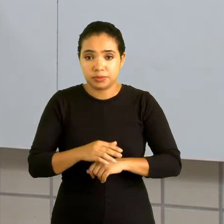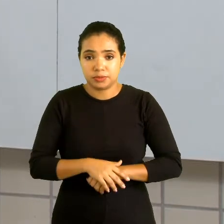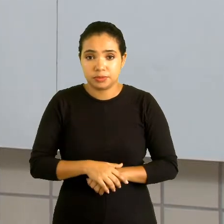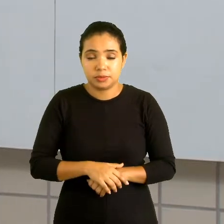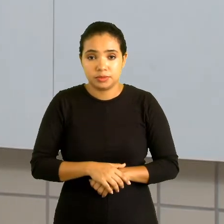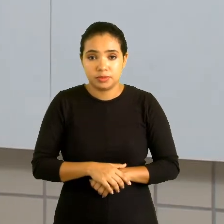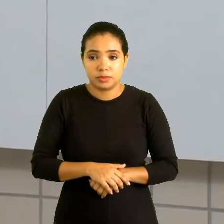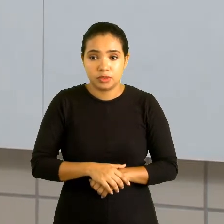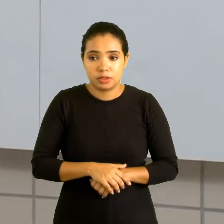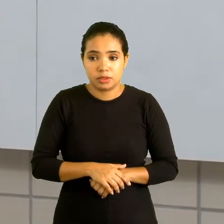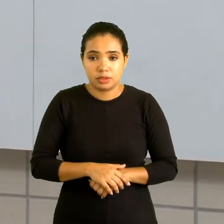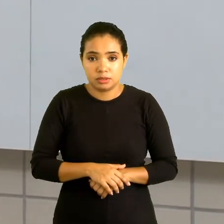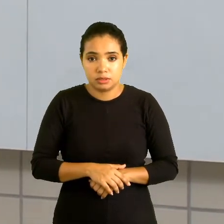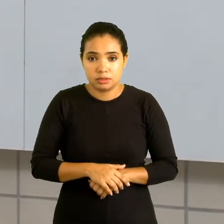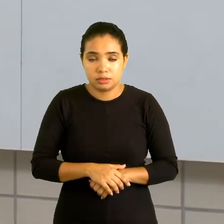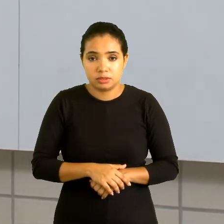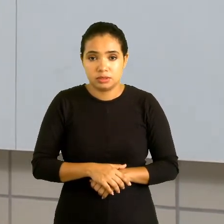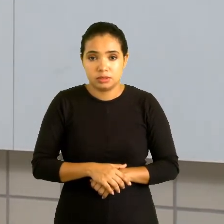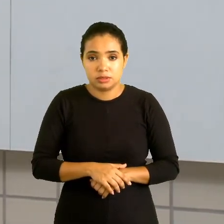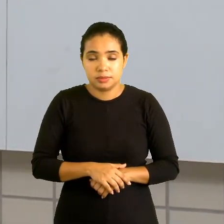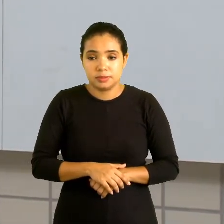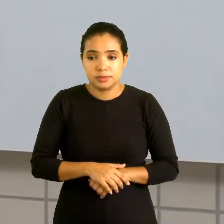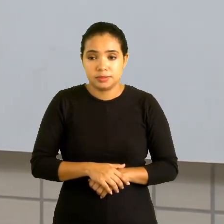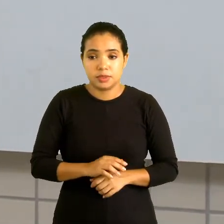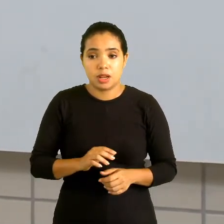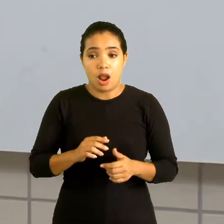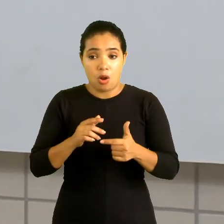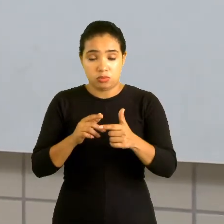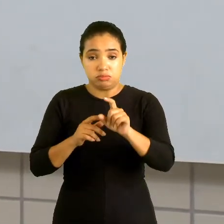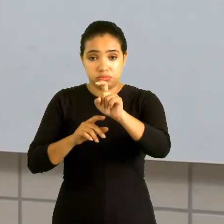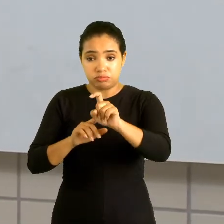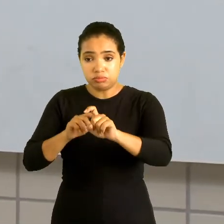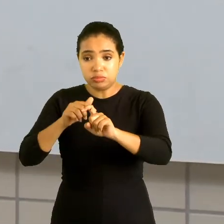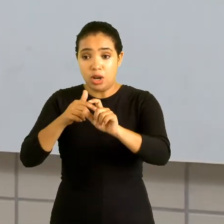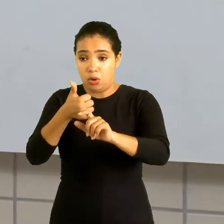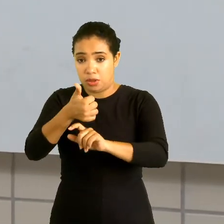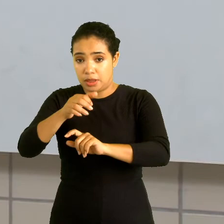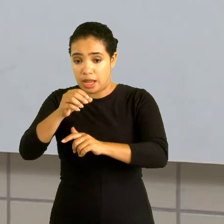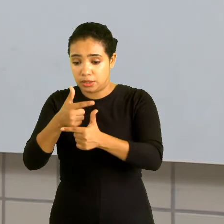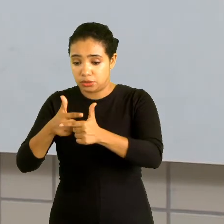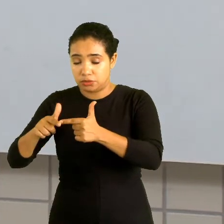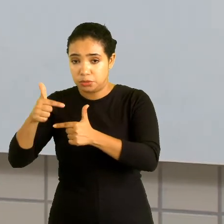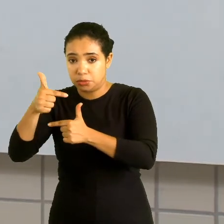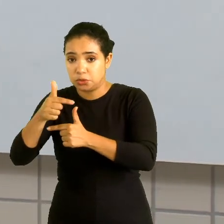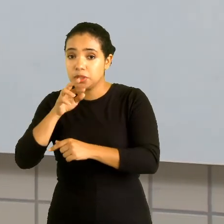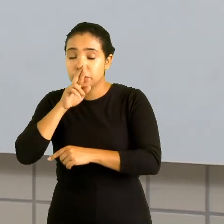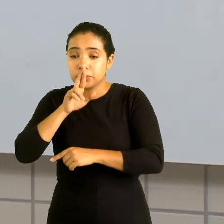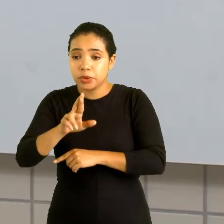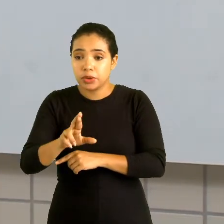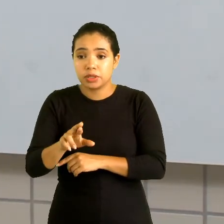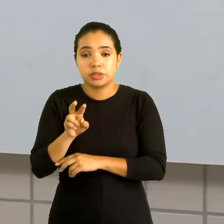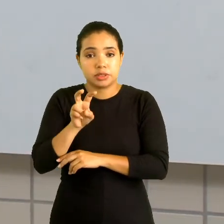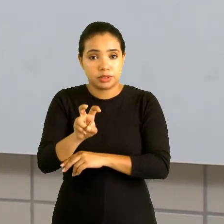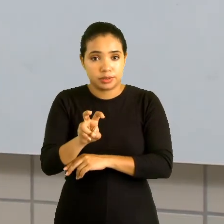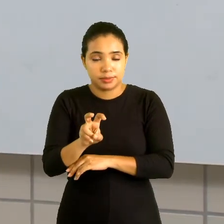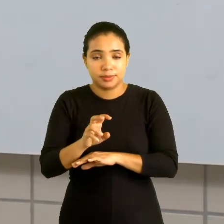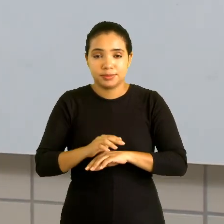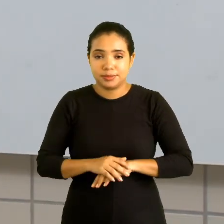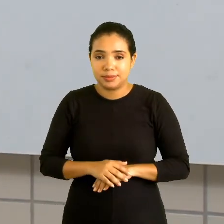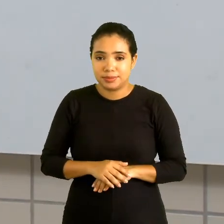Coeficiente dividido por coeficiente. 10 dividido por 2, eu tenho 5.